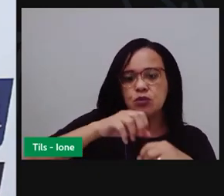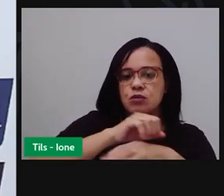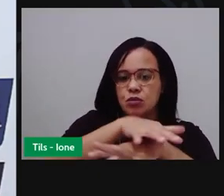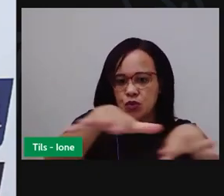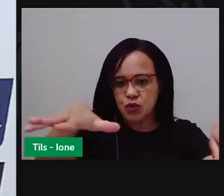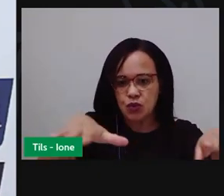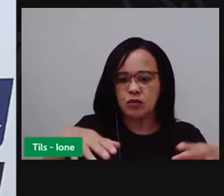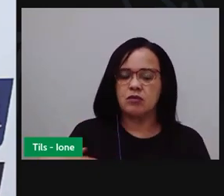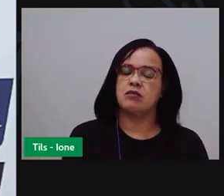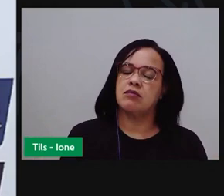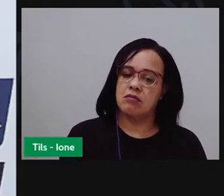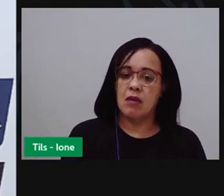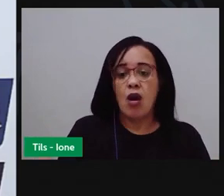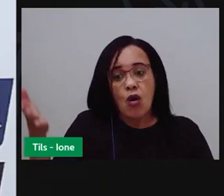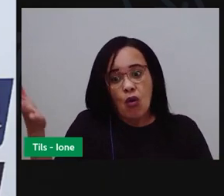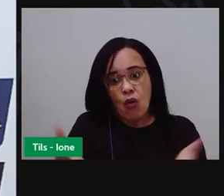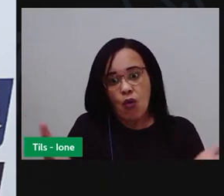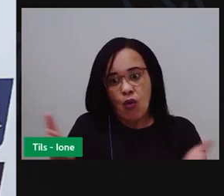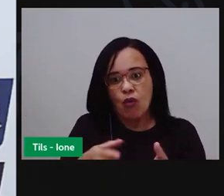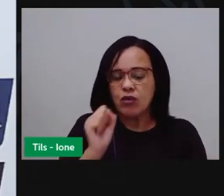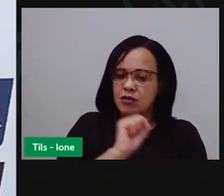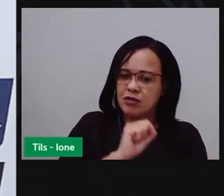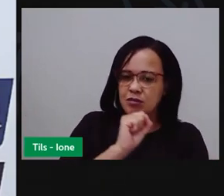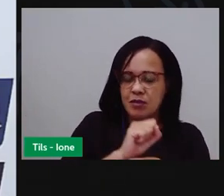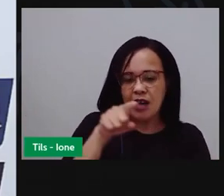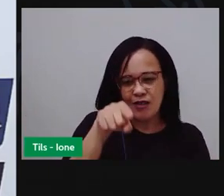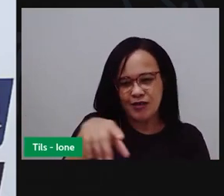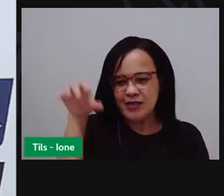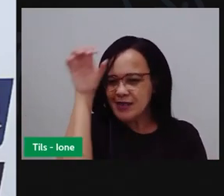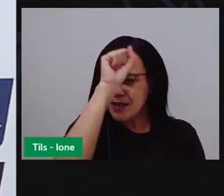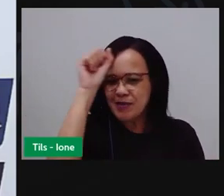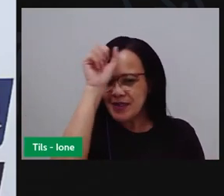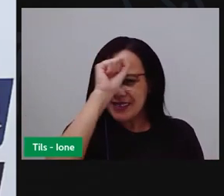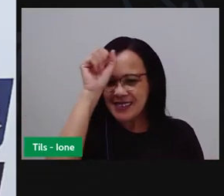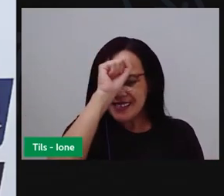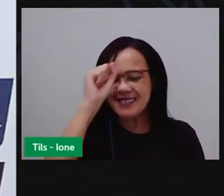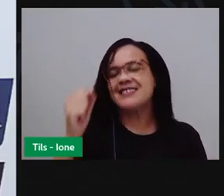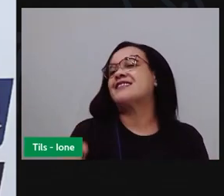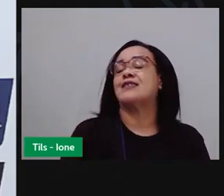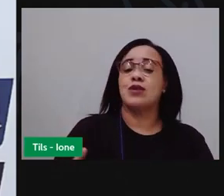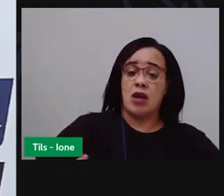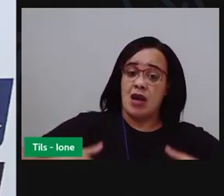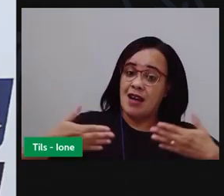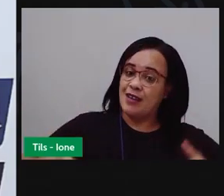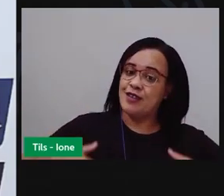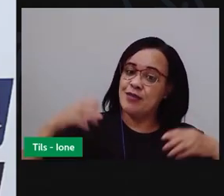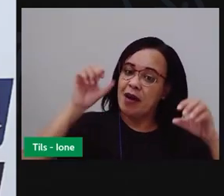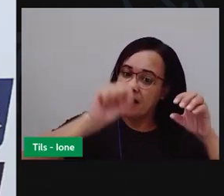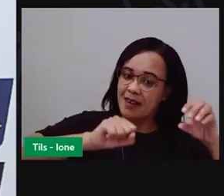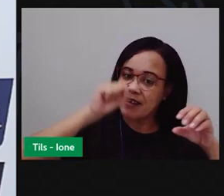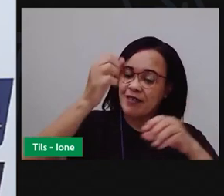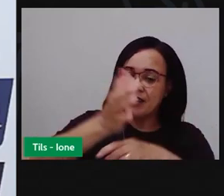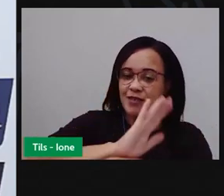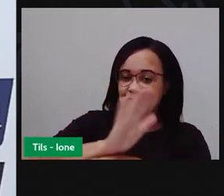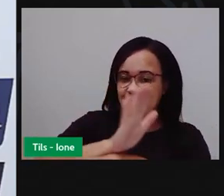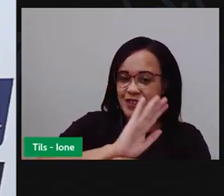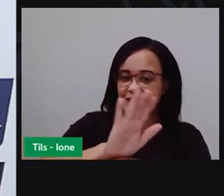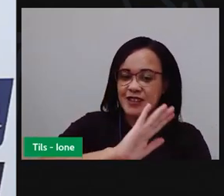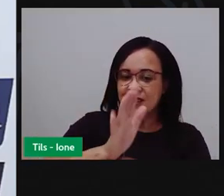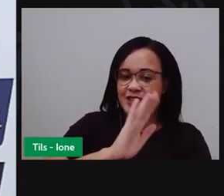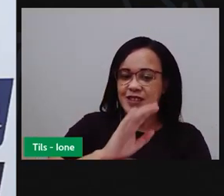que você tenha aprendido muito aqui com nossa aula. Esteja animado aí para gravar o seu vídeo, o